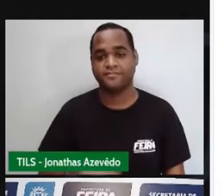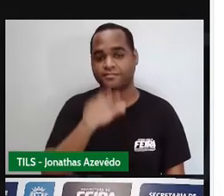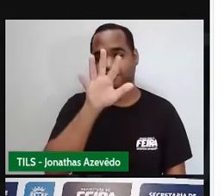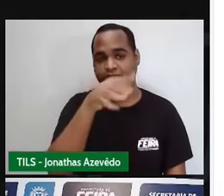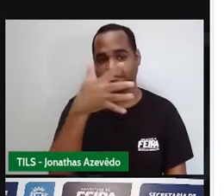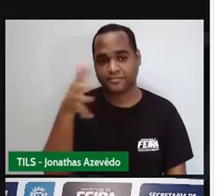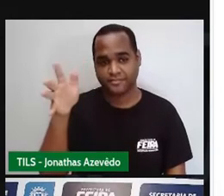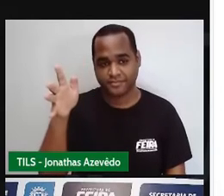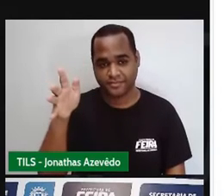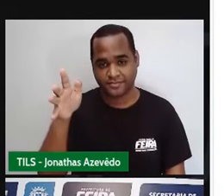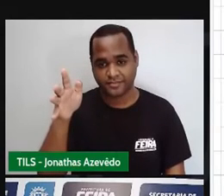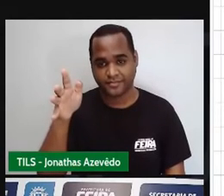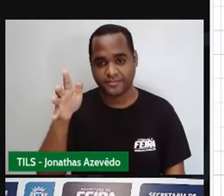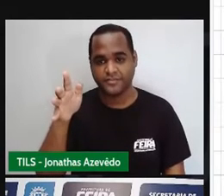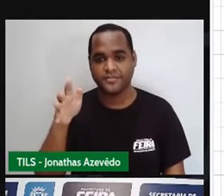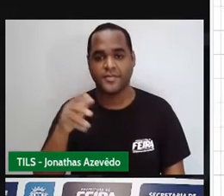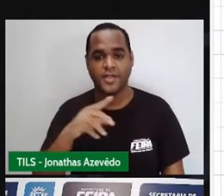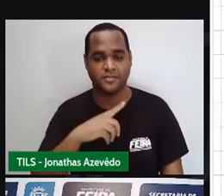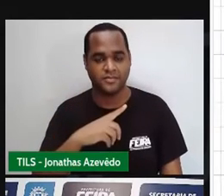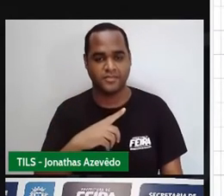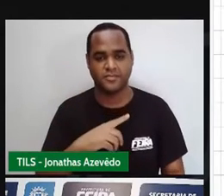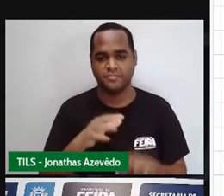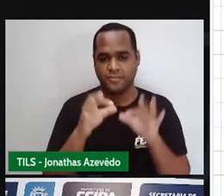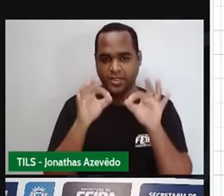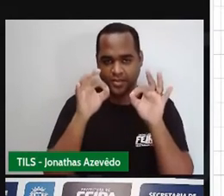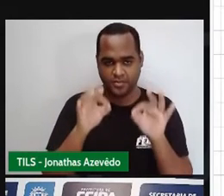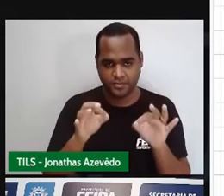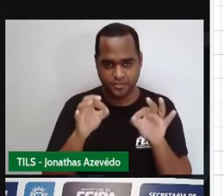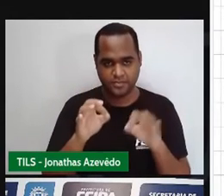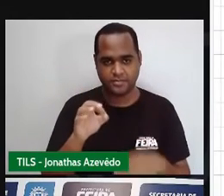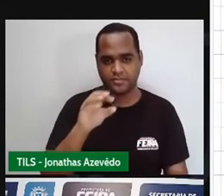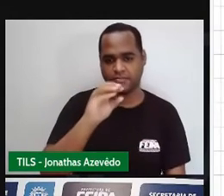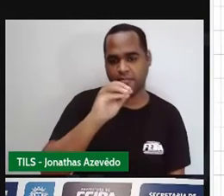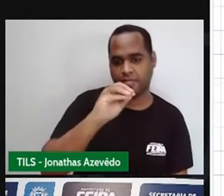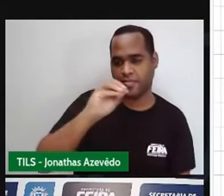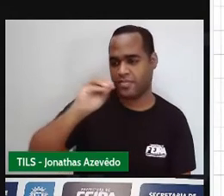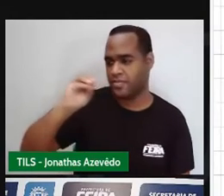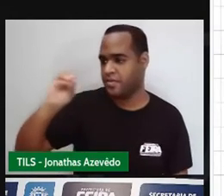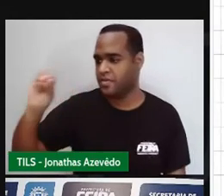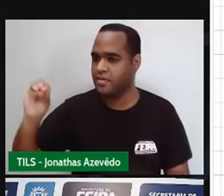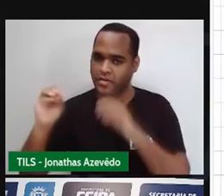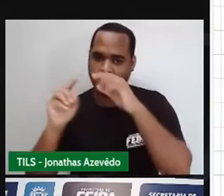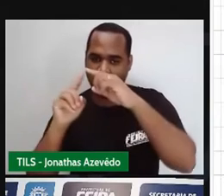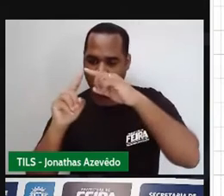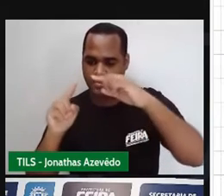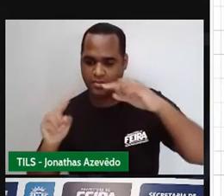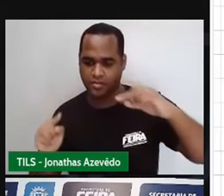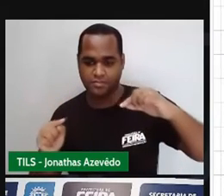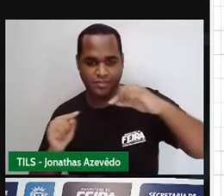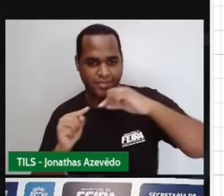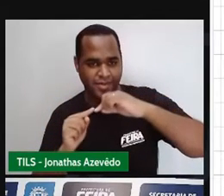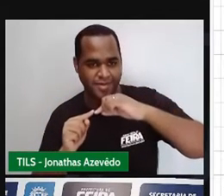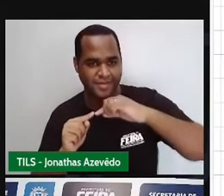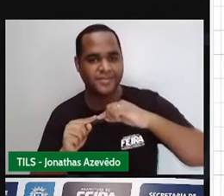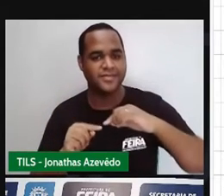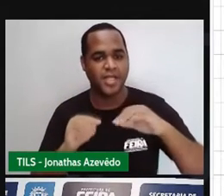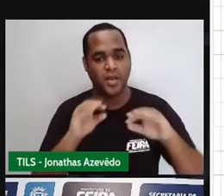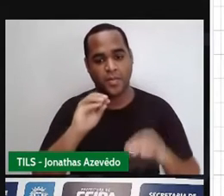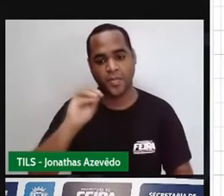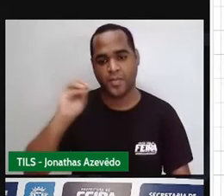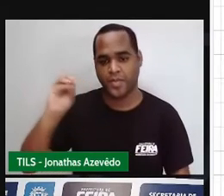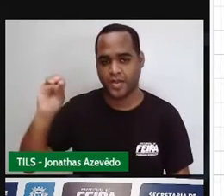para ficar certinho. Ó, eu vou puxar aqui e aí eu já dividi o